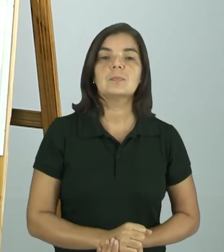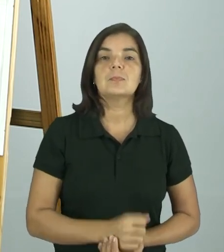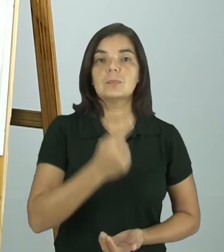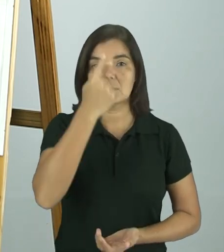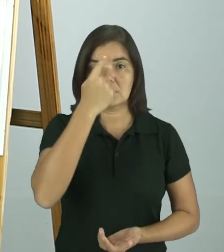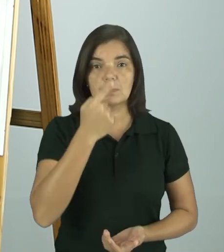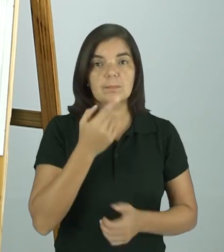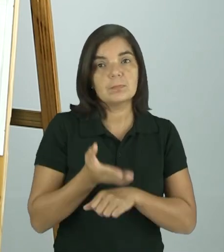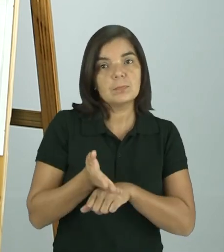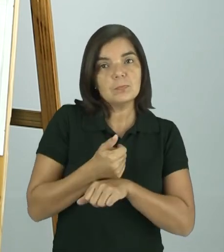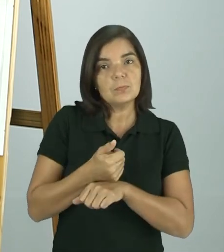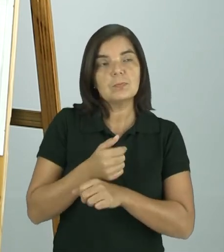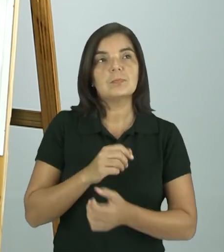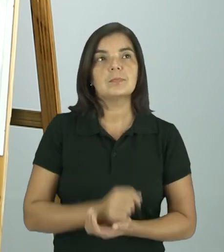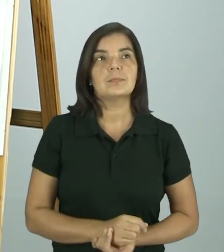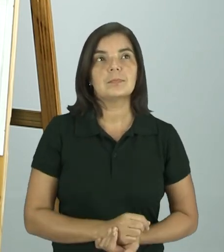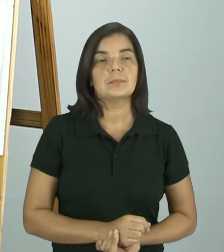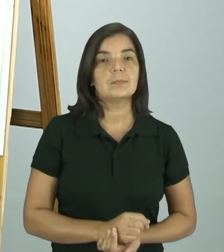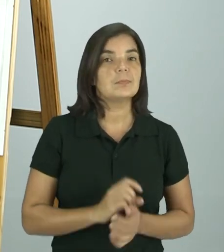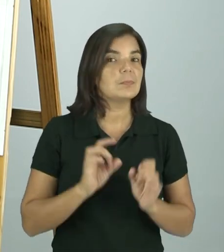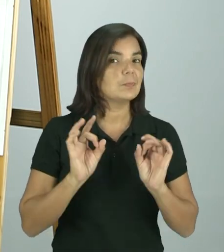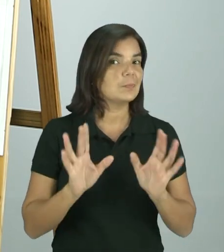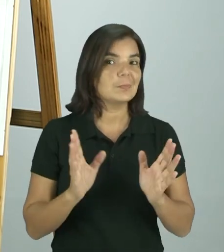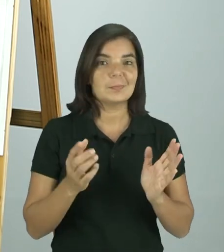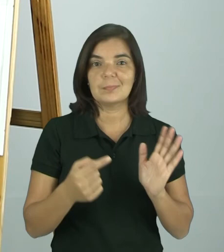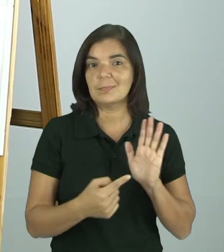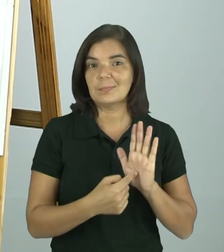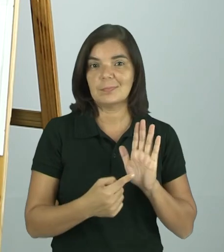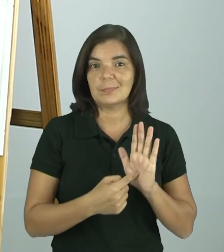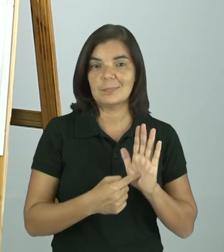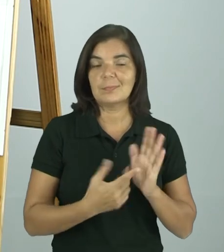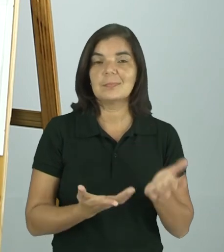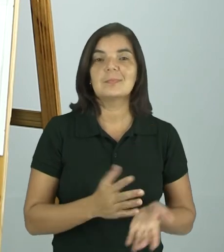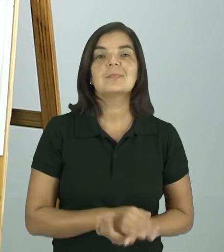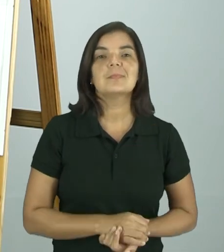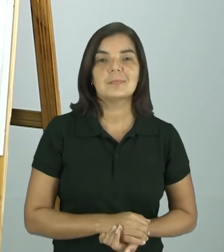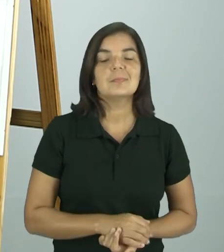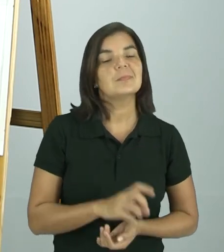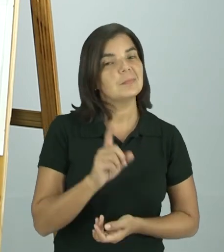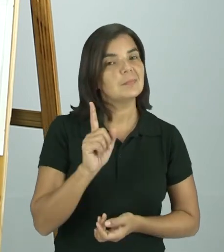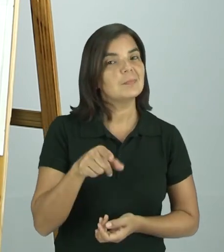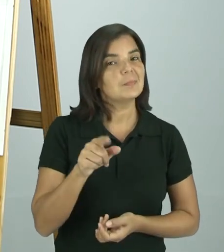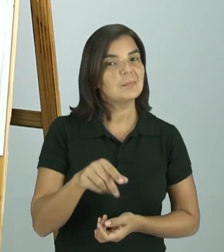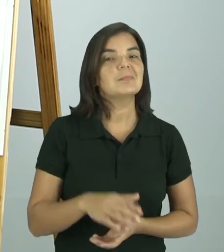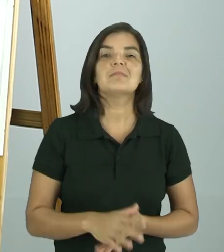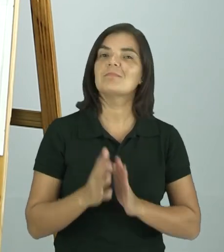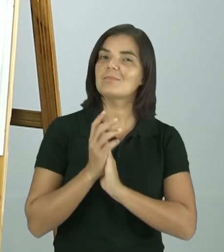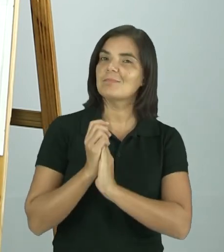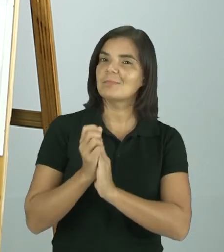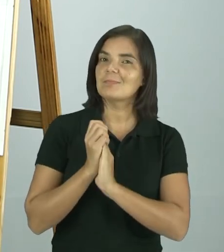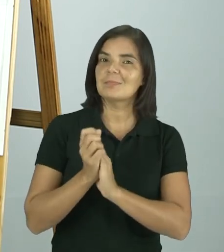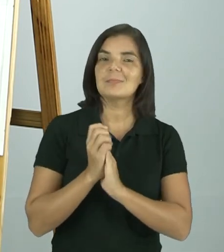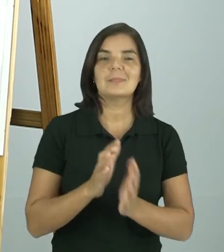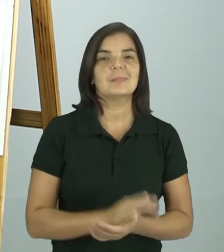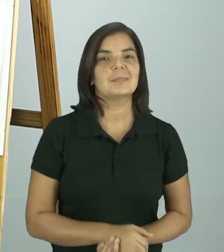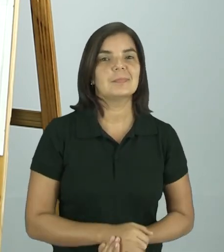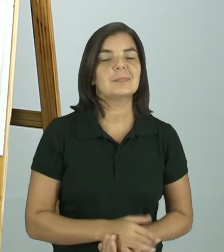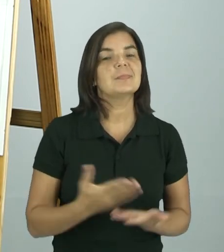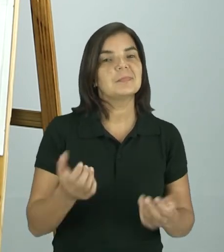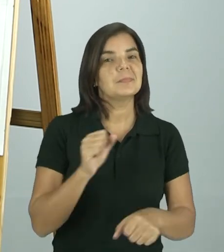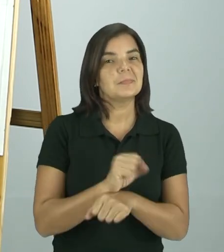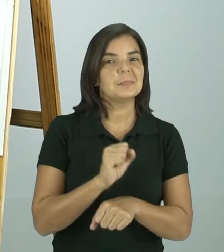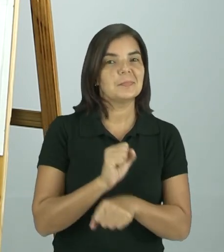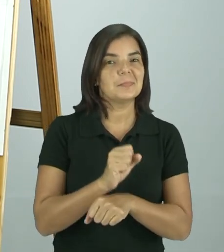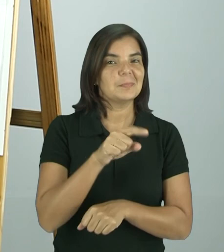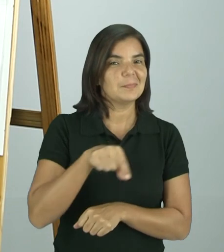imagem mais recente só pode ser a última. Isso mesmo. Vocês estão de parabéns. E eu espero